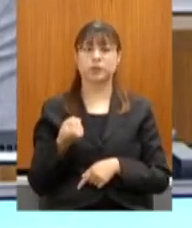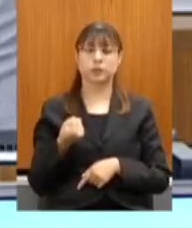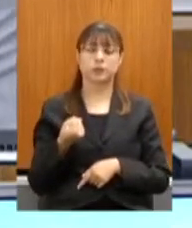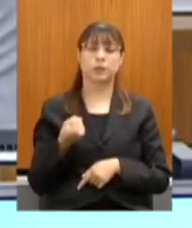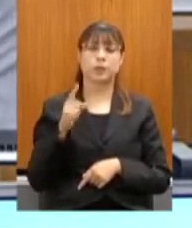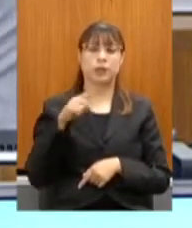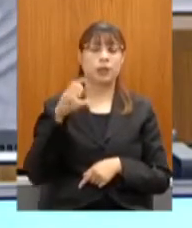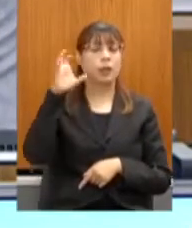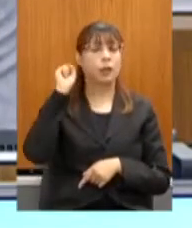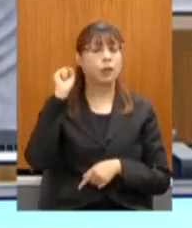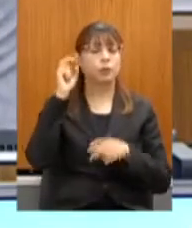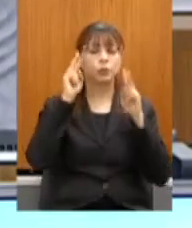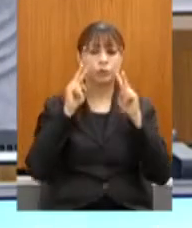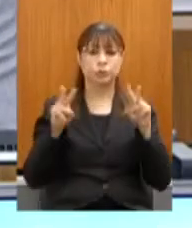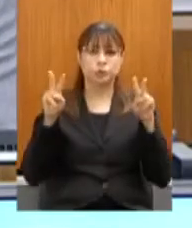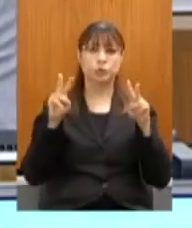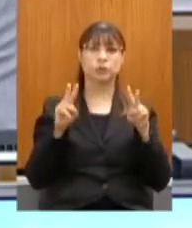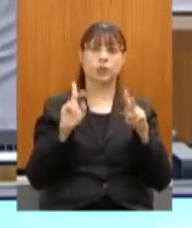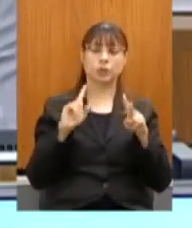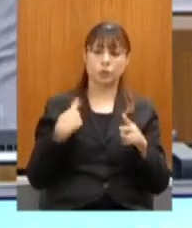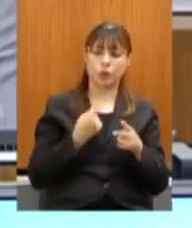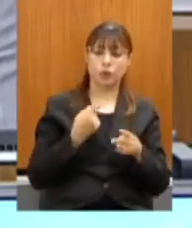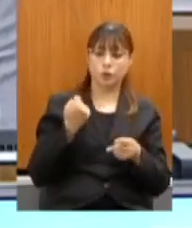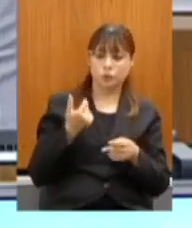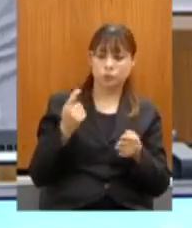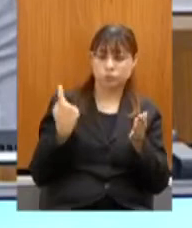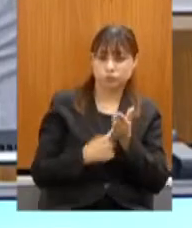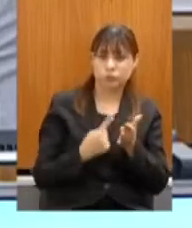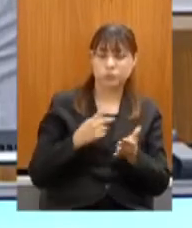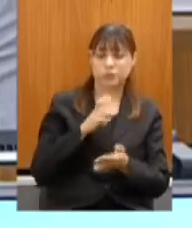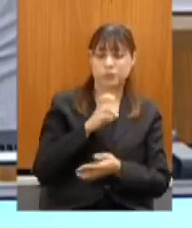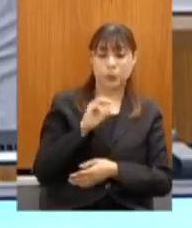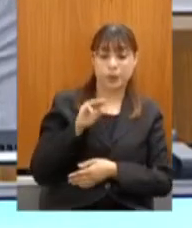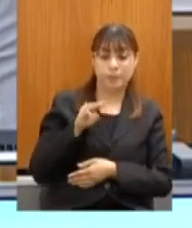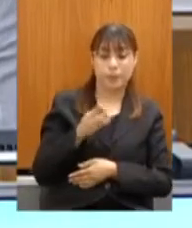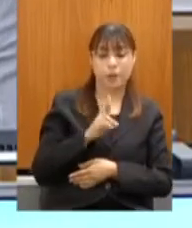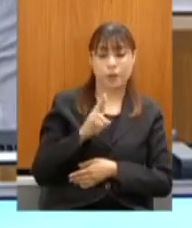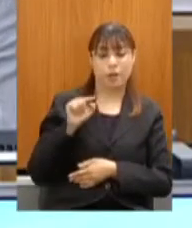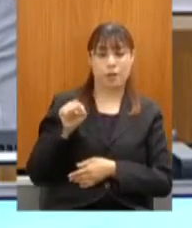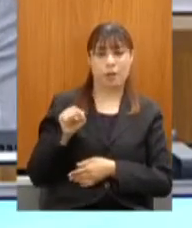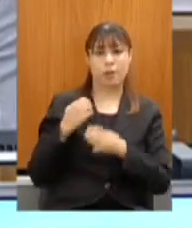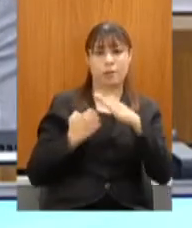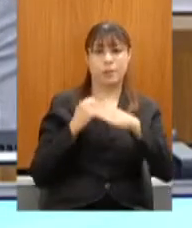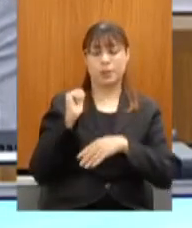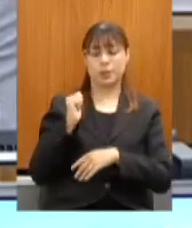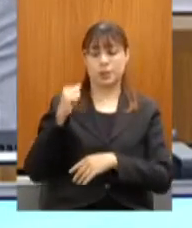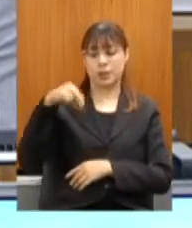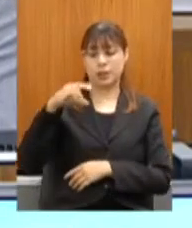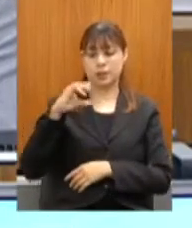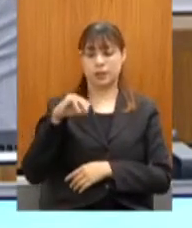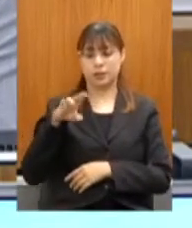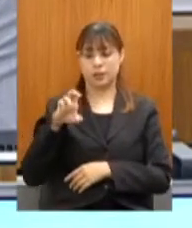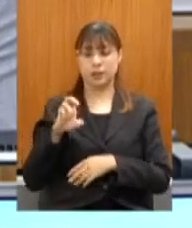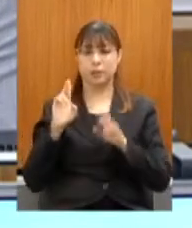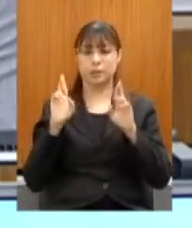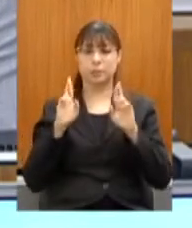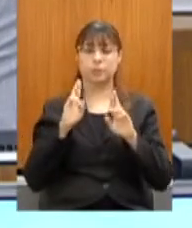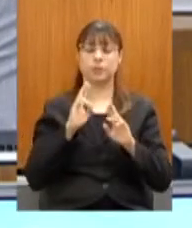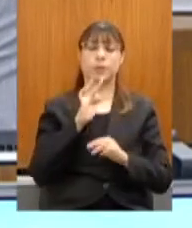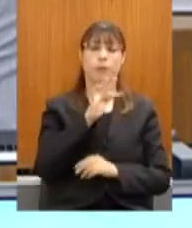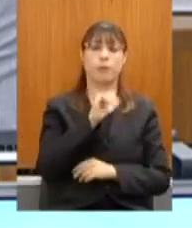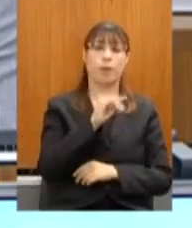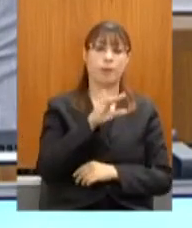audiovisual, nós estamos fechando um acordo com a Ancine de 50 milhões de reais, comandado pelo Fábio e o presidente